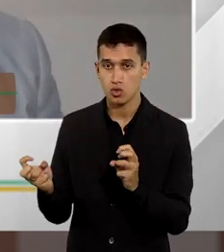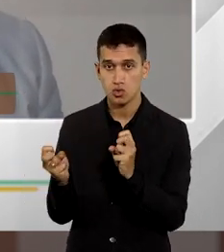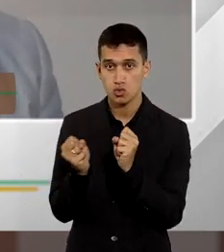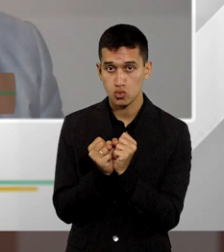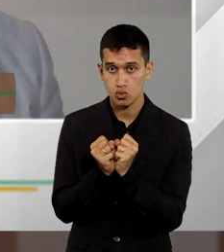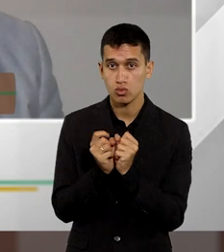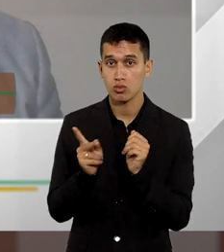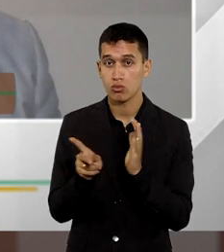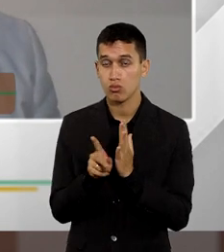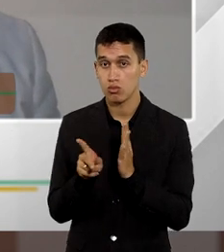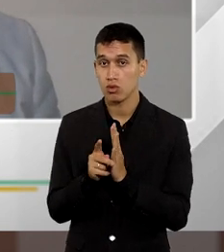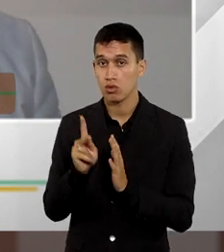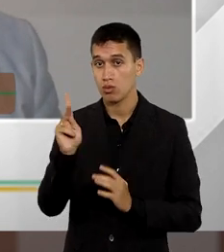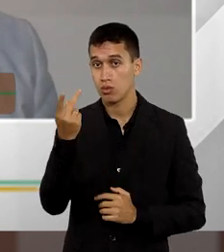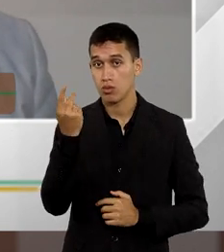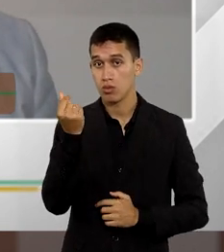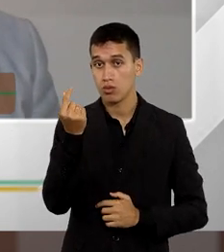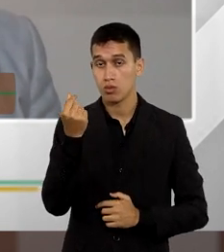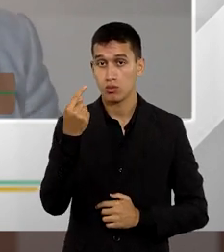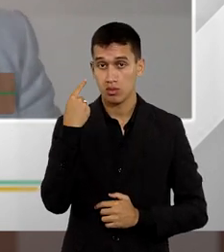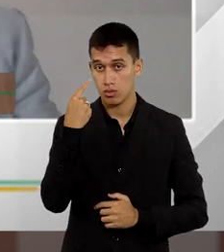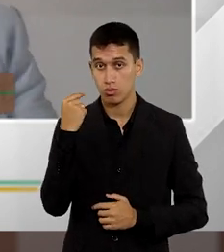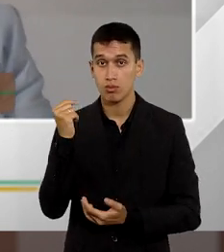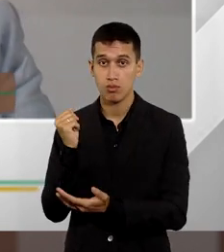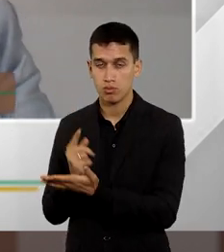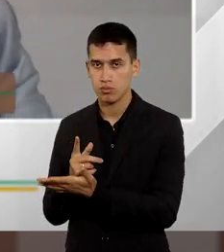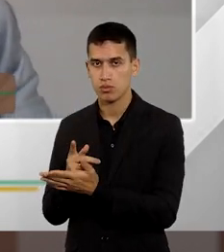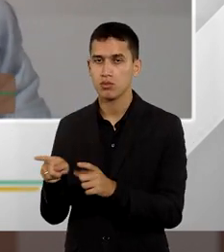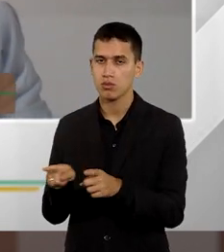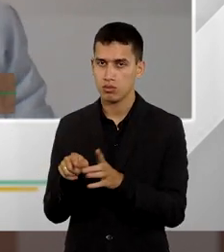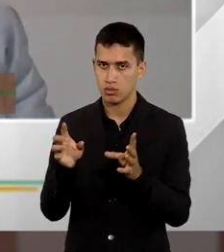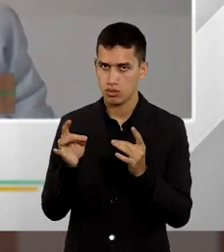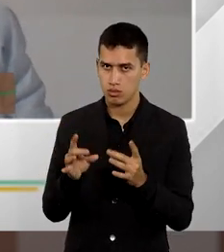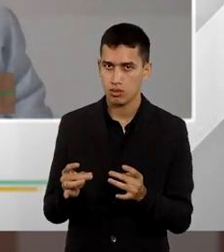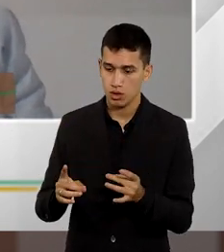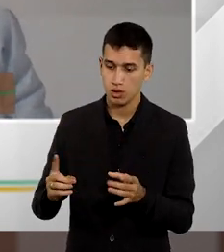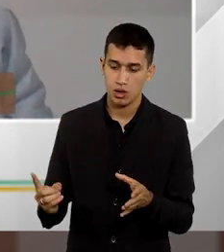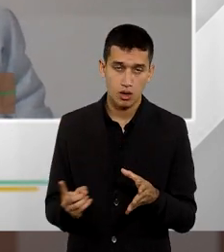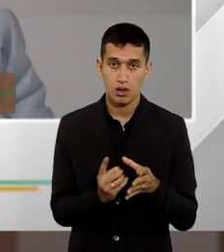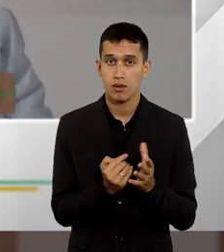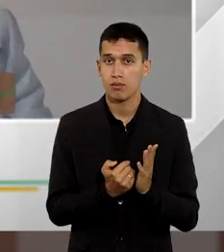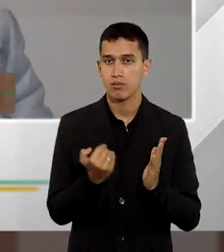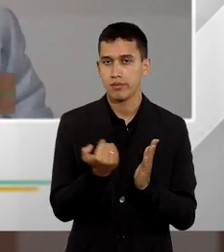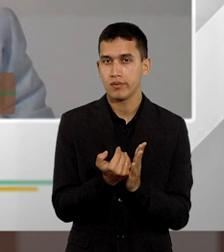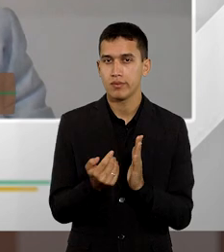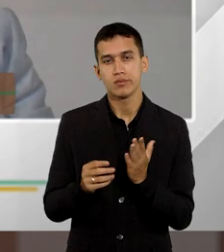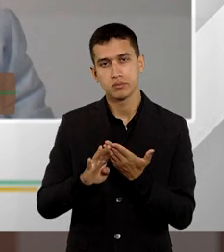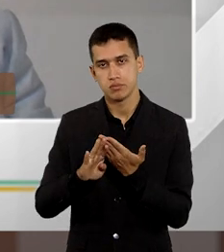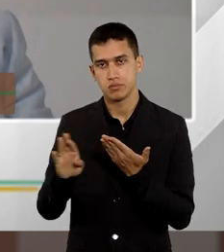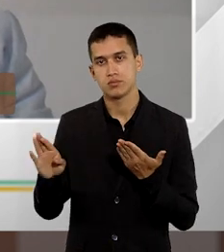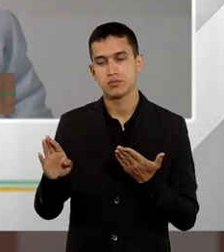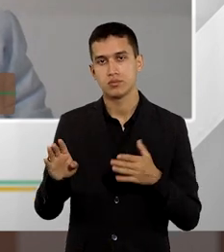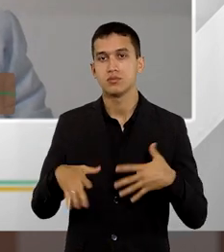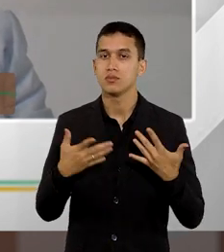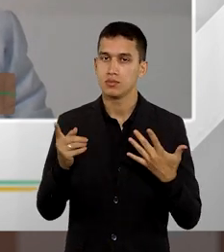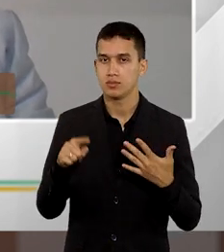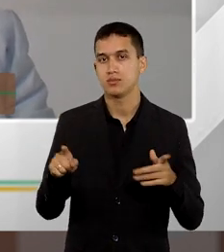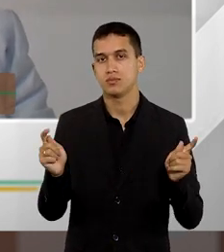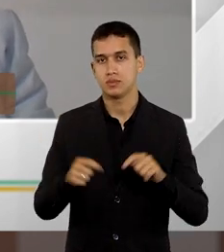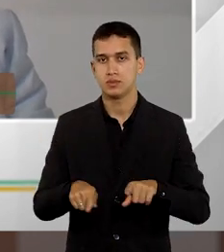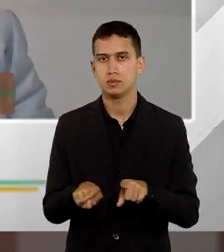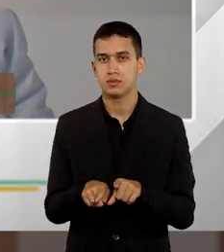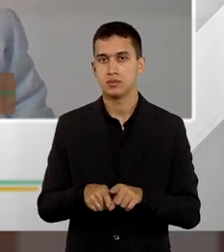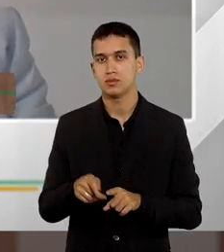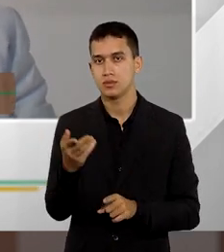honorários e o destaque da verba contratual para ela ser recebida de forma apartada. Então, é possível também,